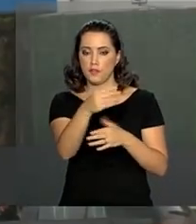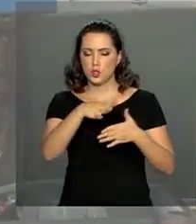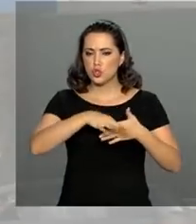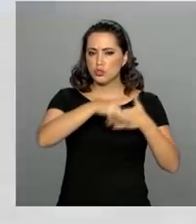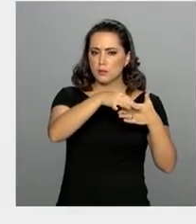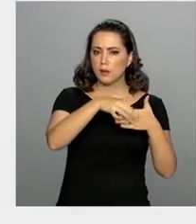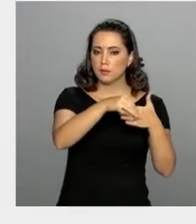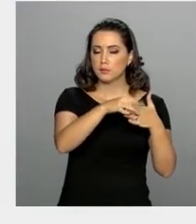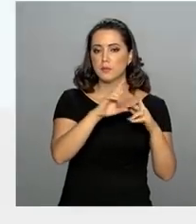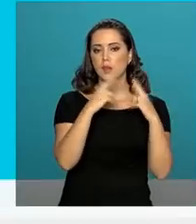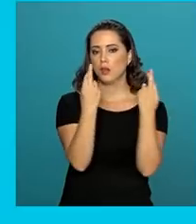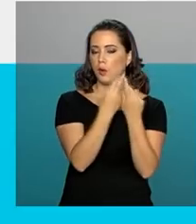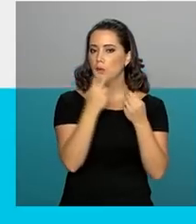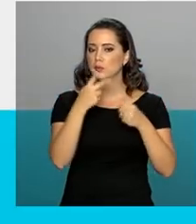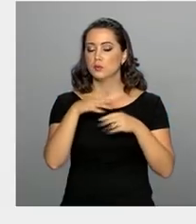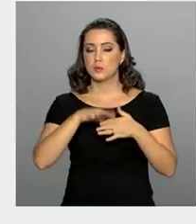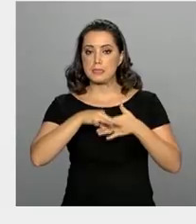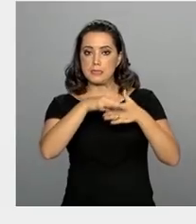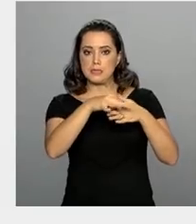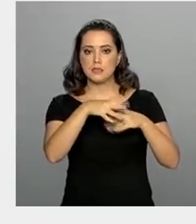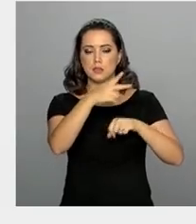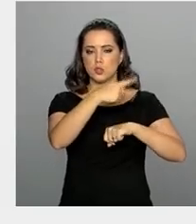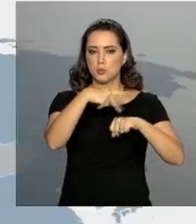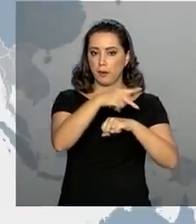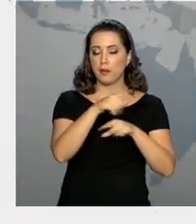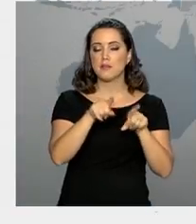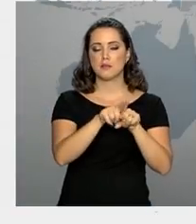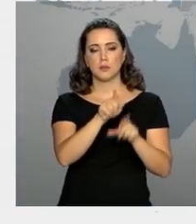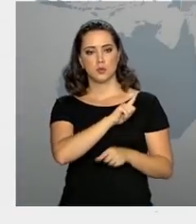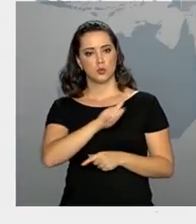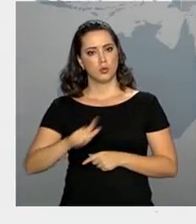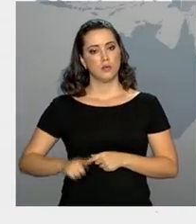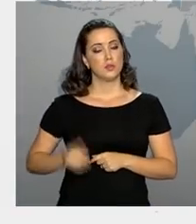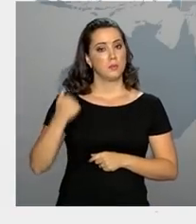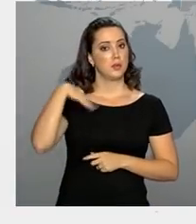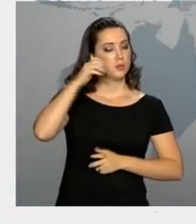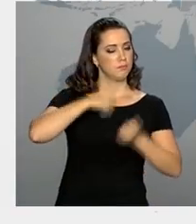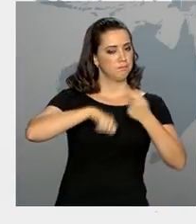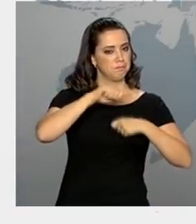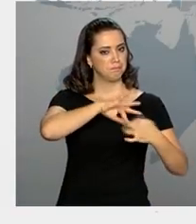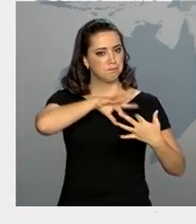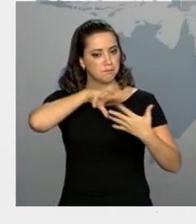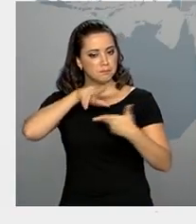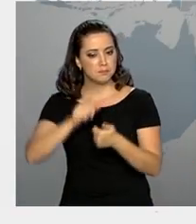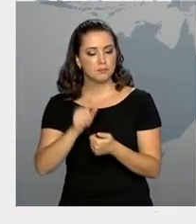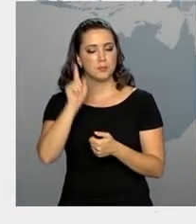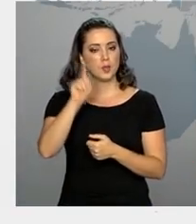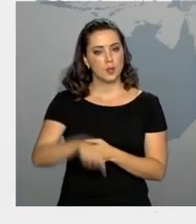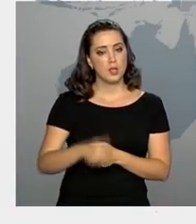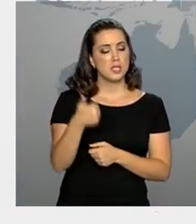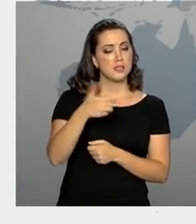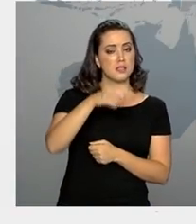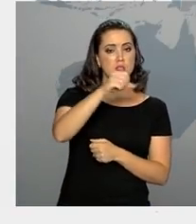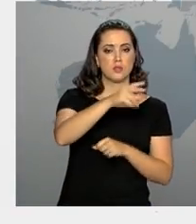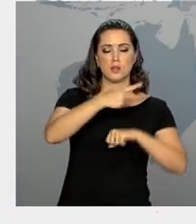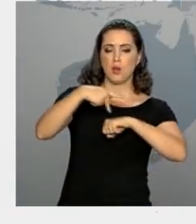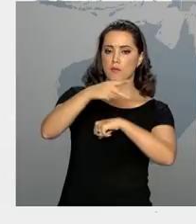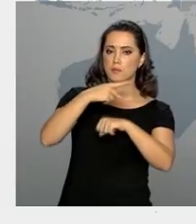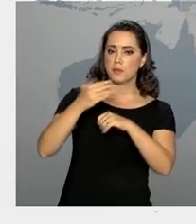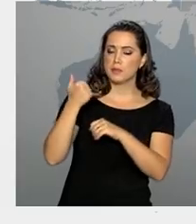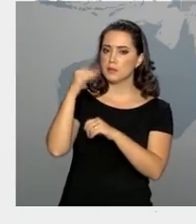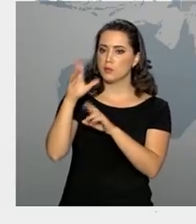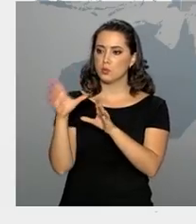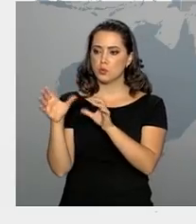G20, grupo que reúne os chefes de Estado e de governo das maiores economias do mundo. São 19 países,